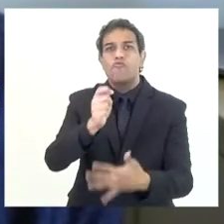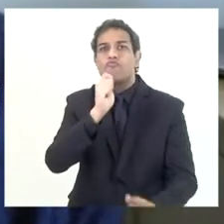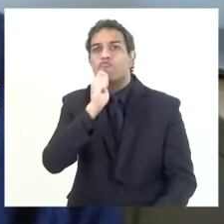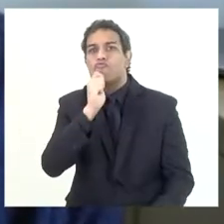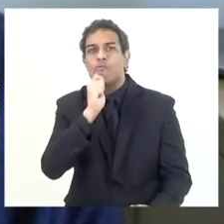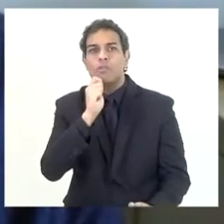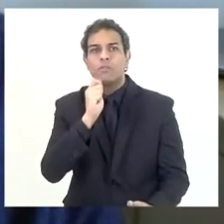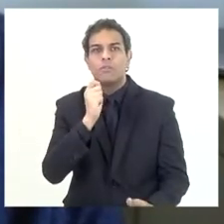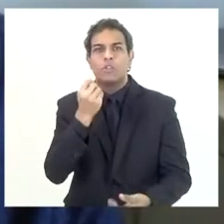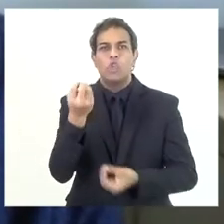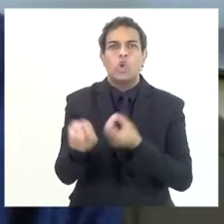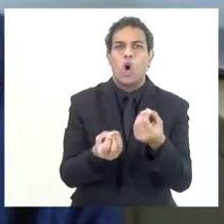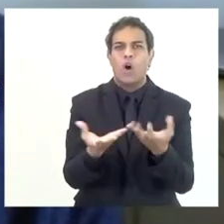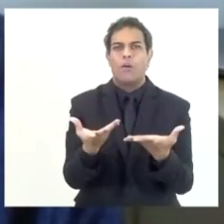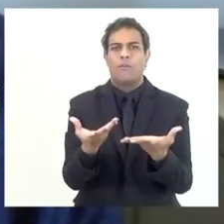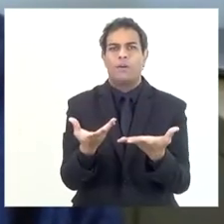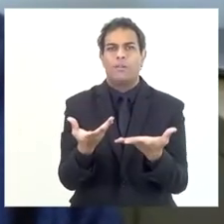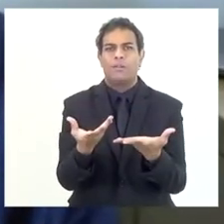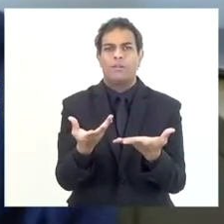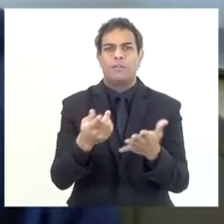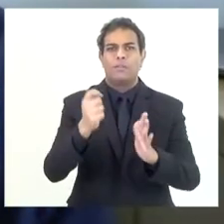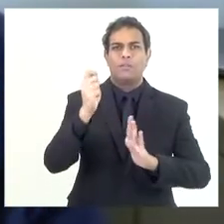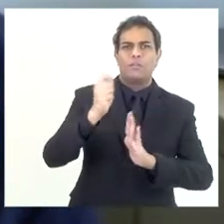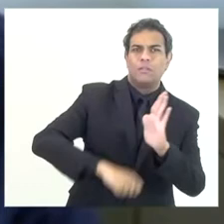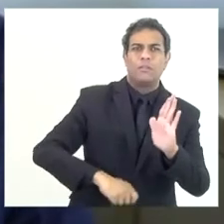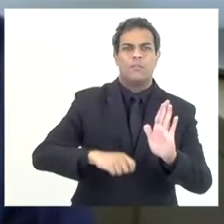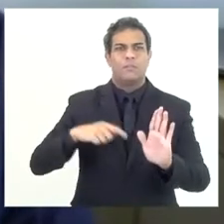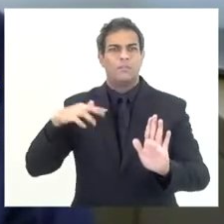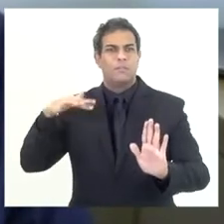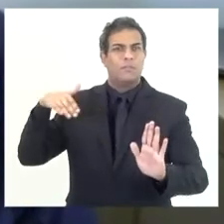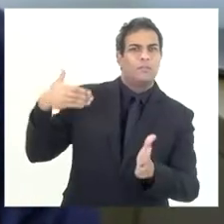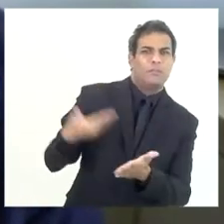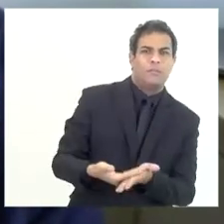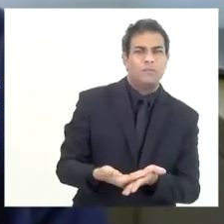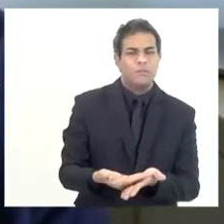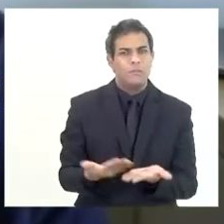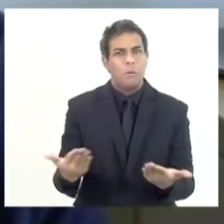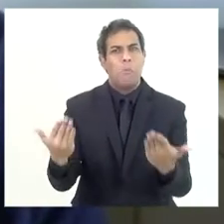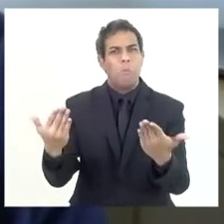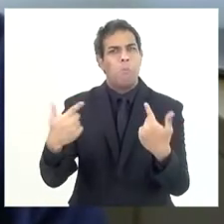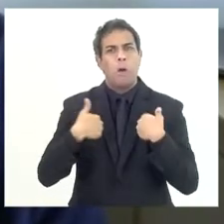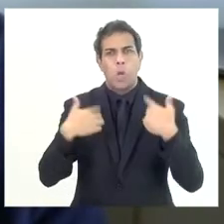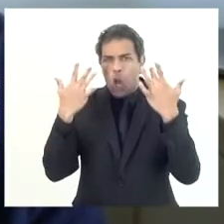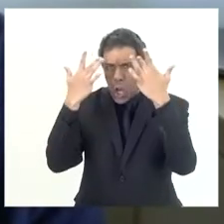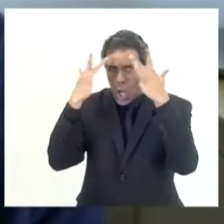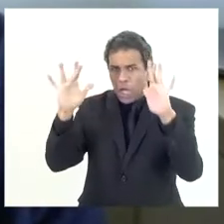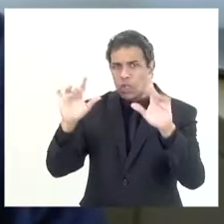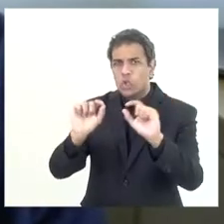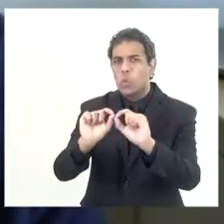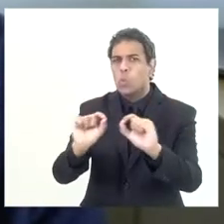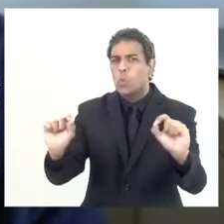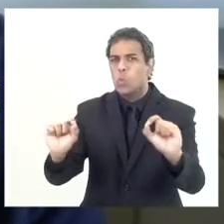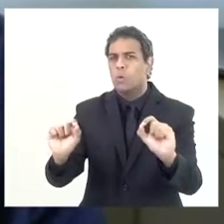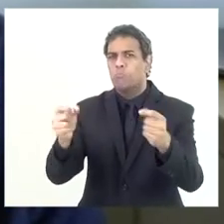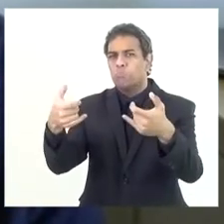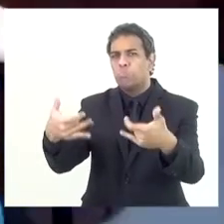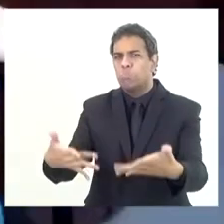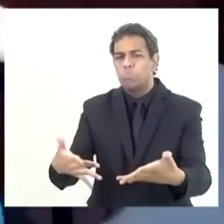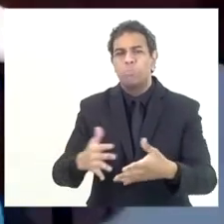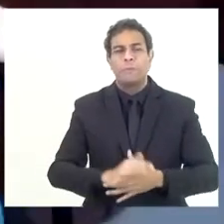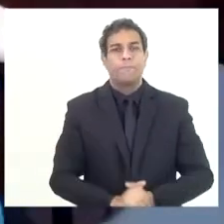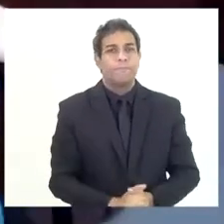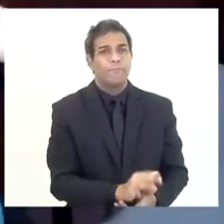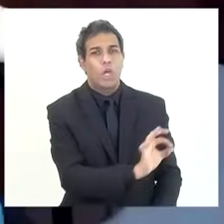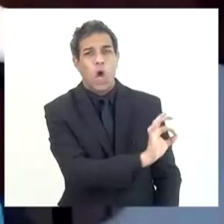existente não podia dar discrepância em relação à se era histórica. Esse ponto eu não entendi. Não, foi